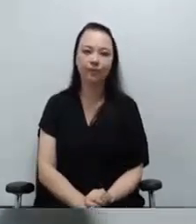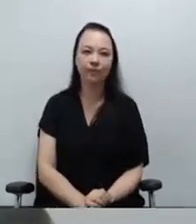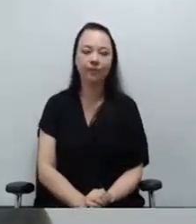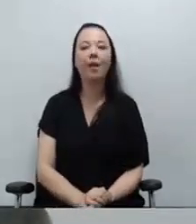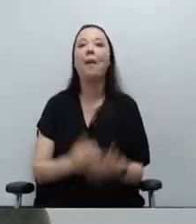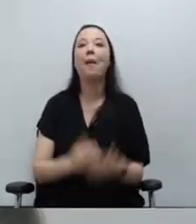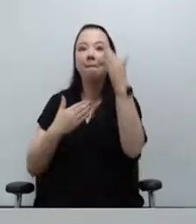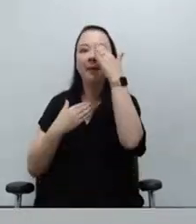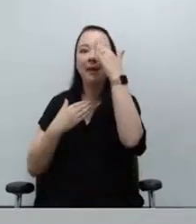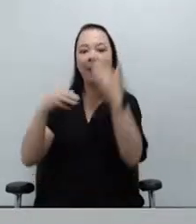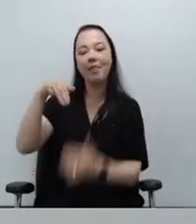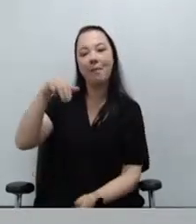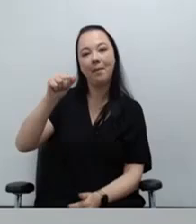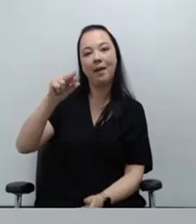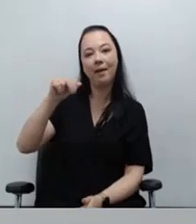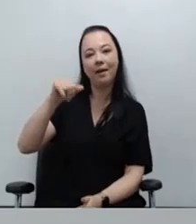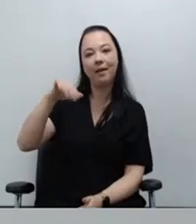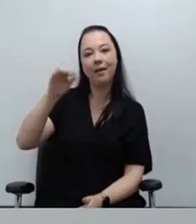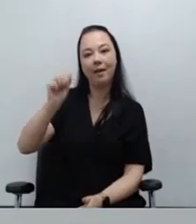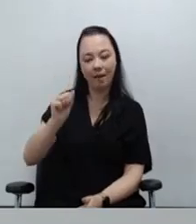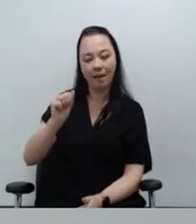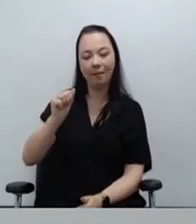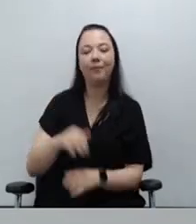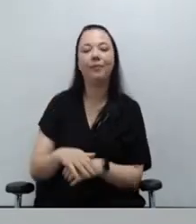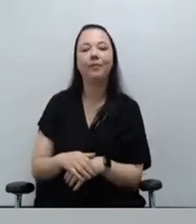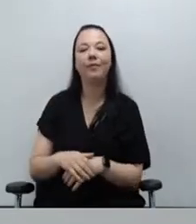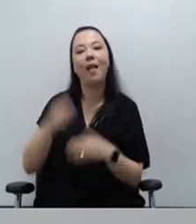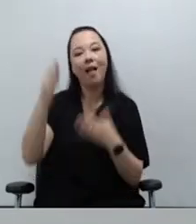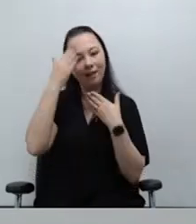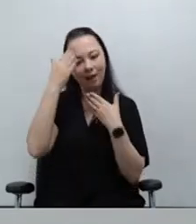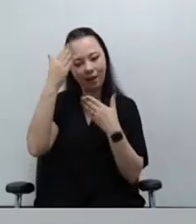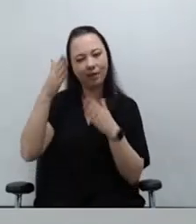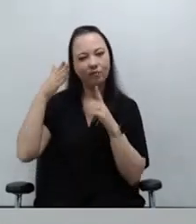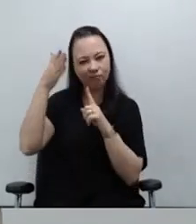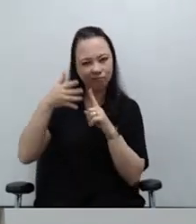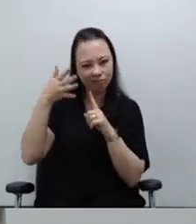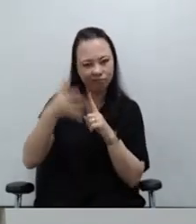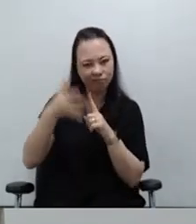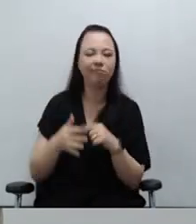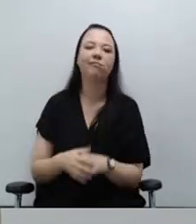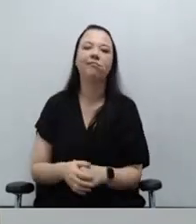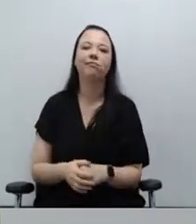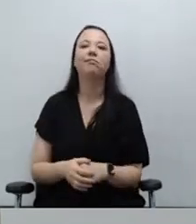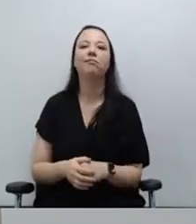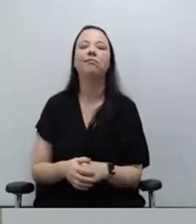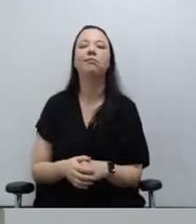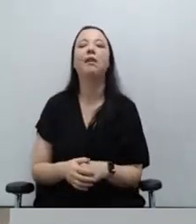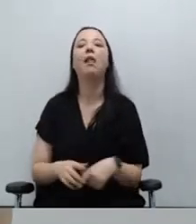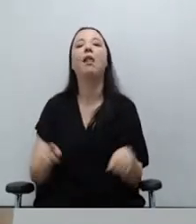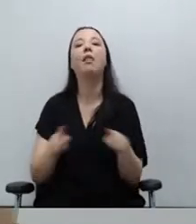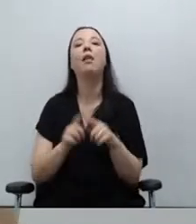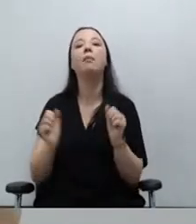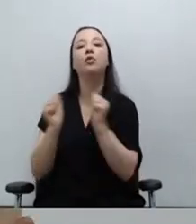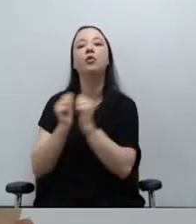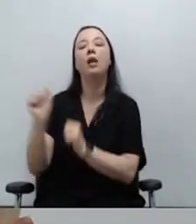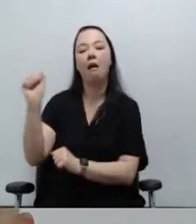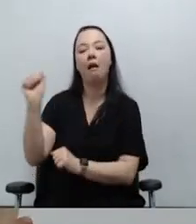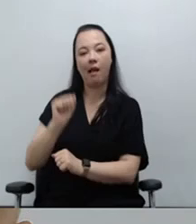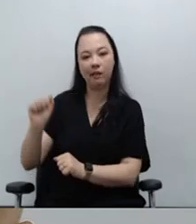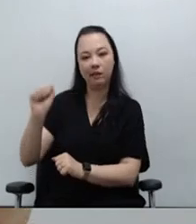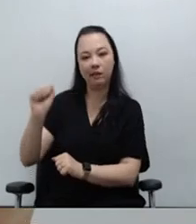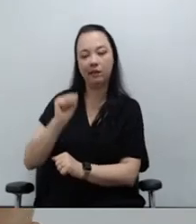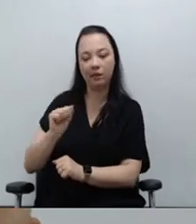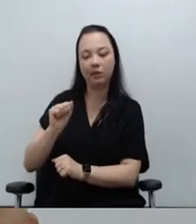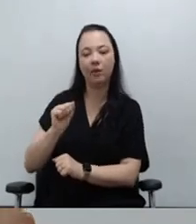Obrigada, Marina. Agradeço as palavras. assim como com a Associação das Defensoras e